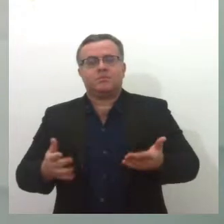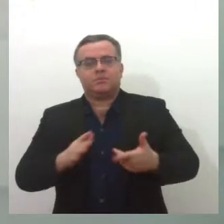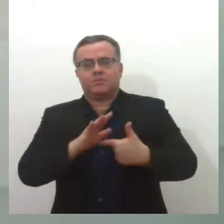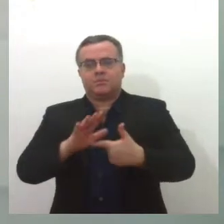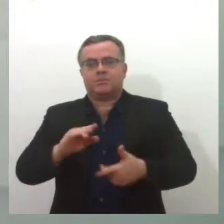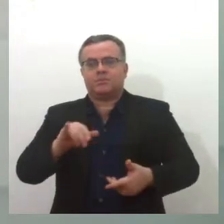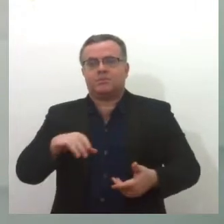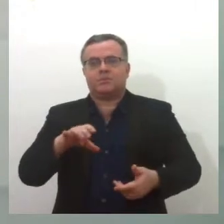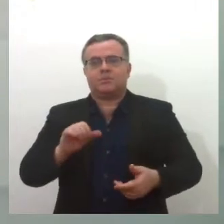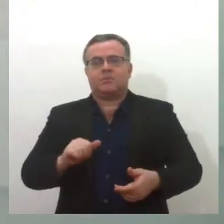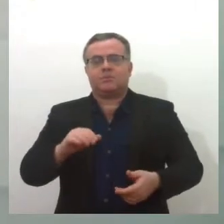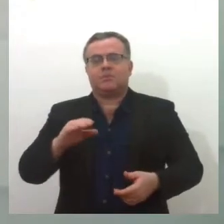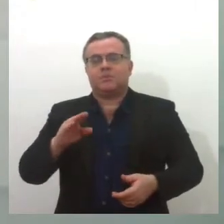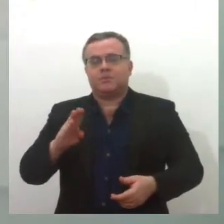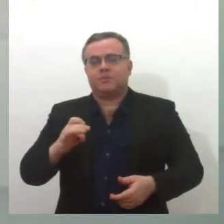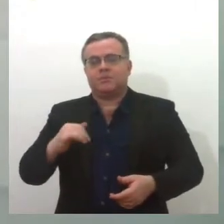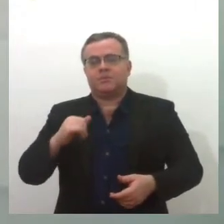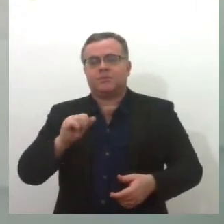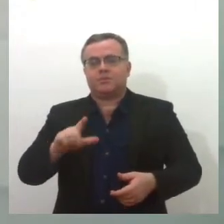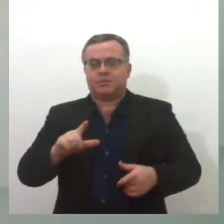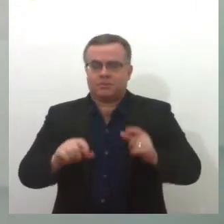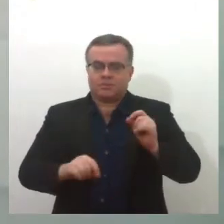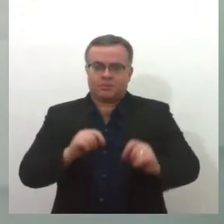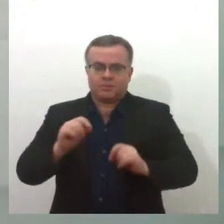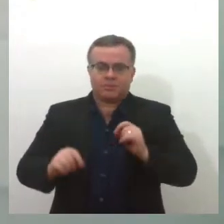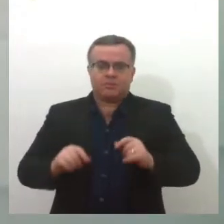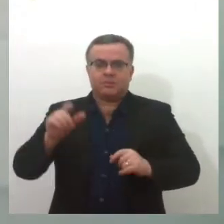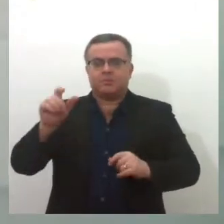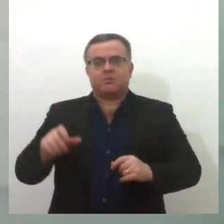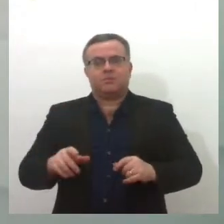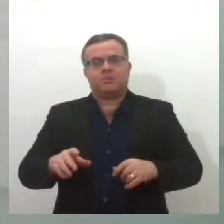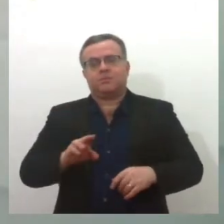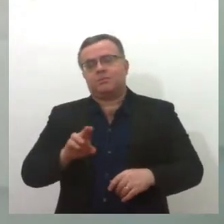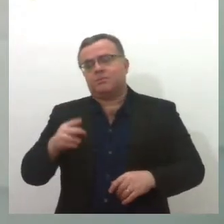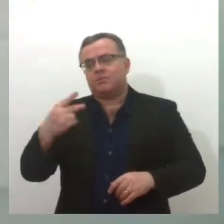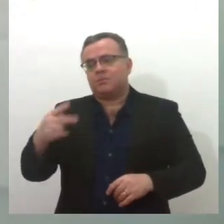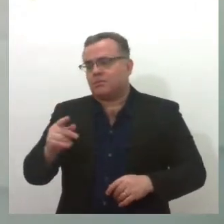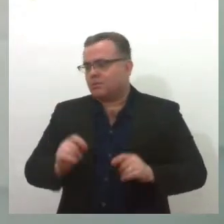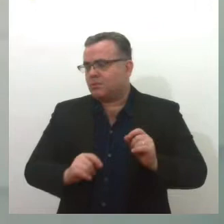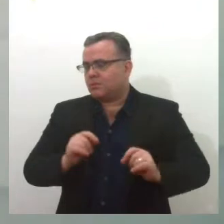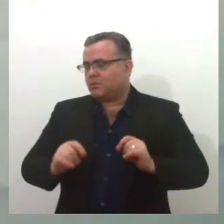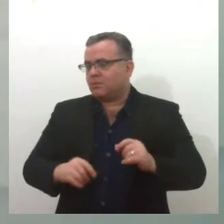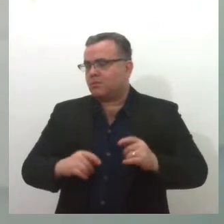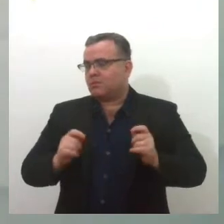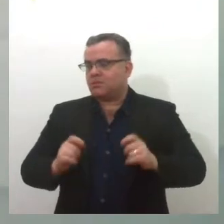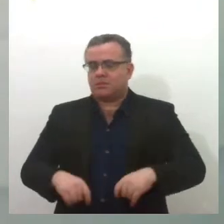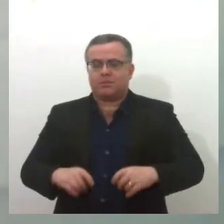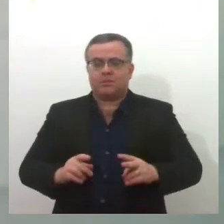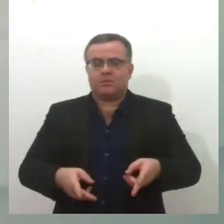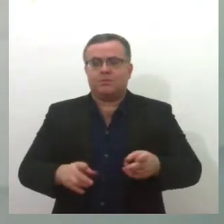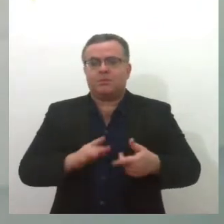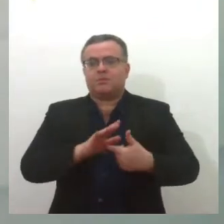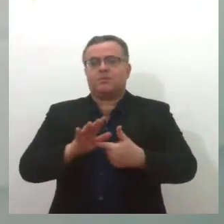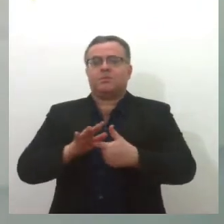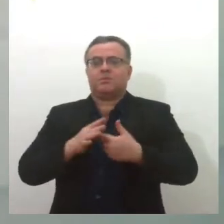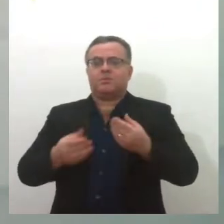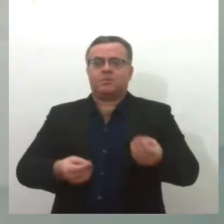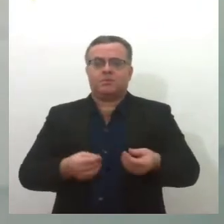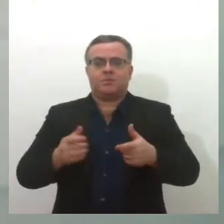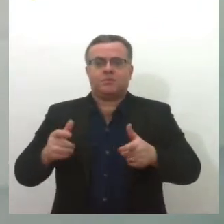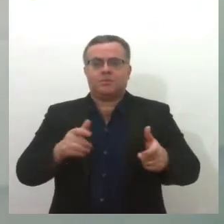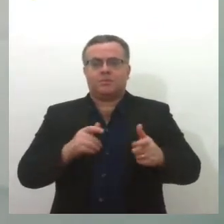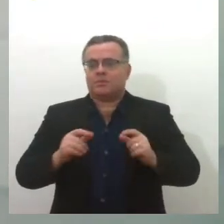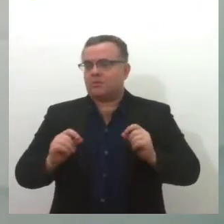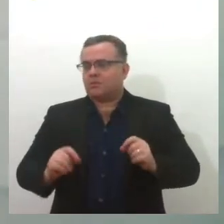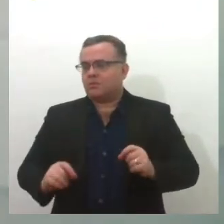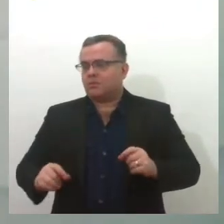também é conhecido como Josval Feitosa, que na verdade é o nome dele, já participou de diversas exposições na Funcap, na